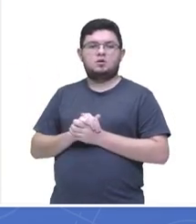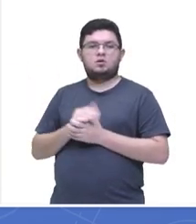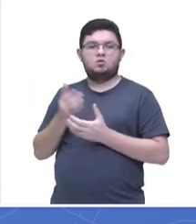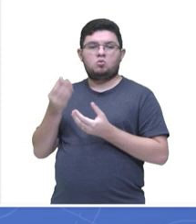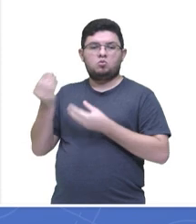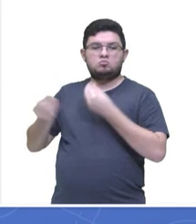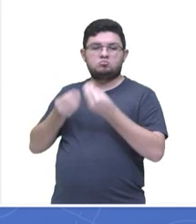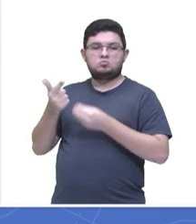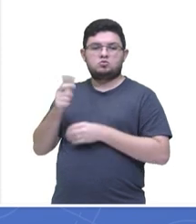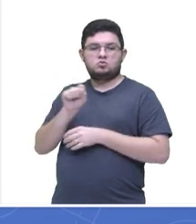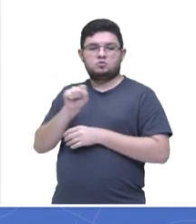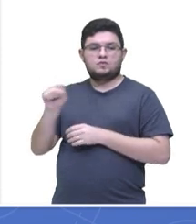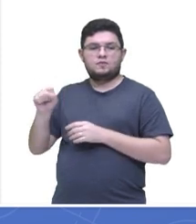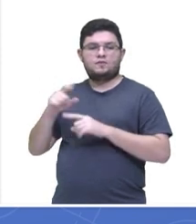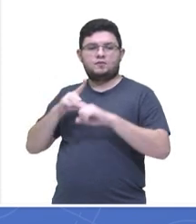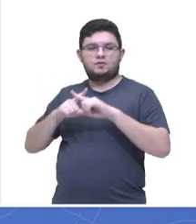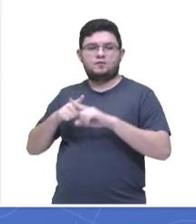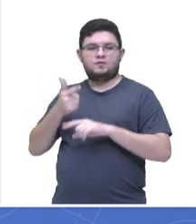.200.